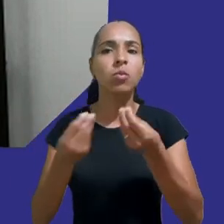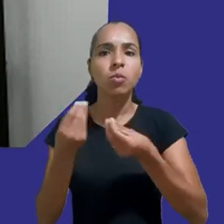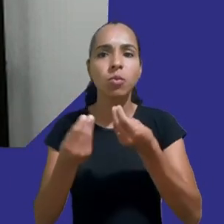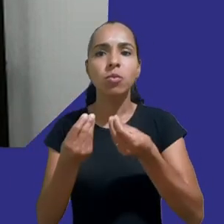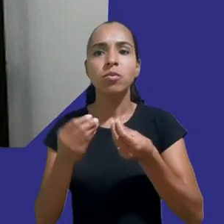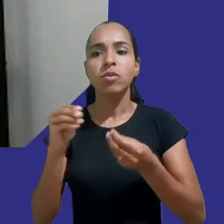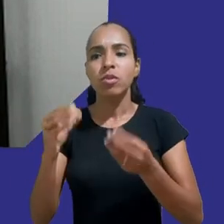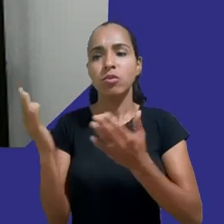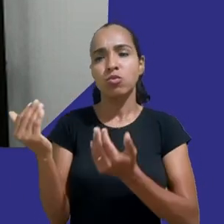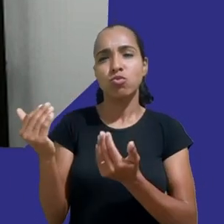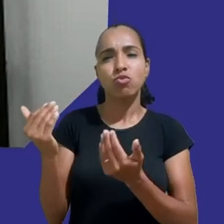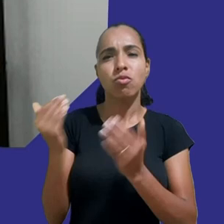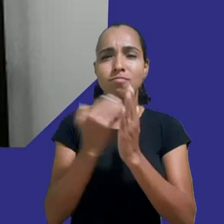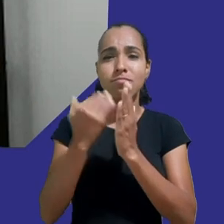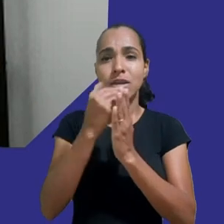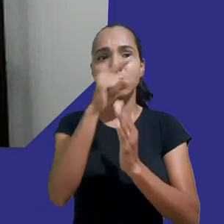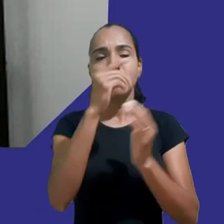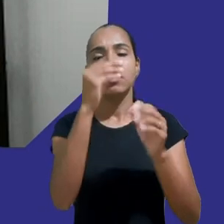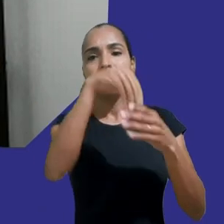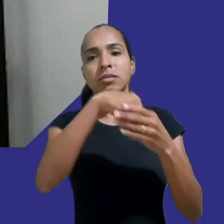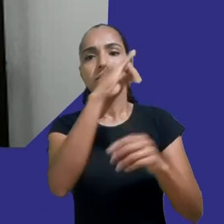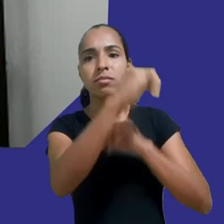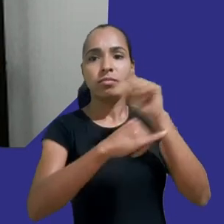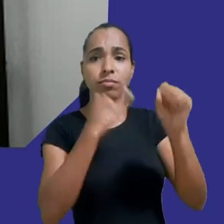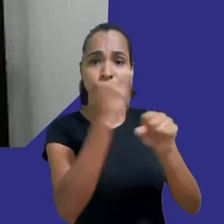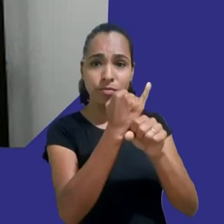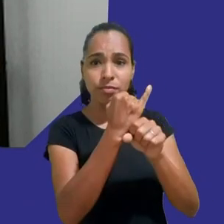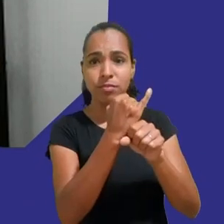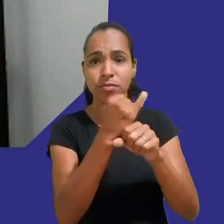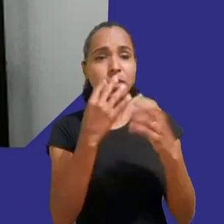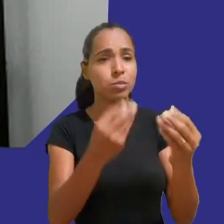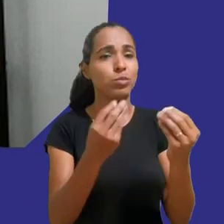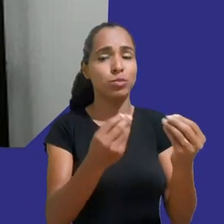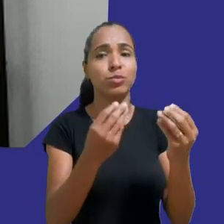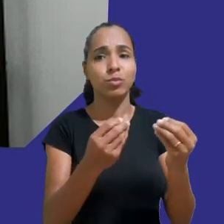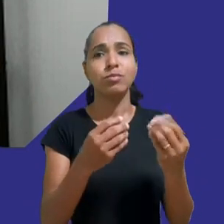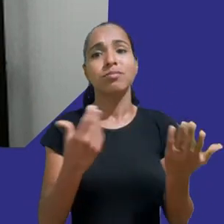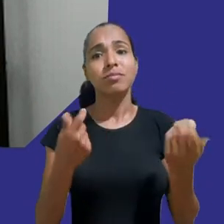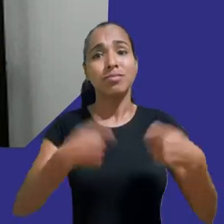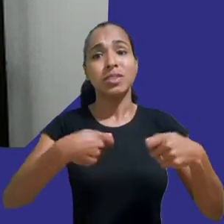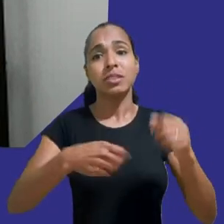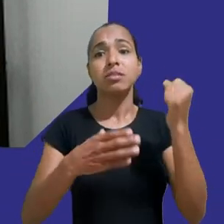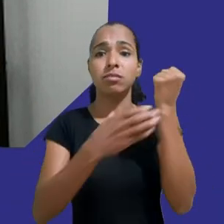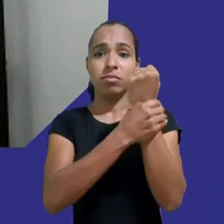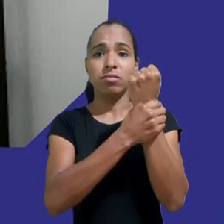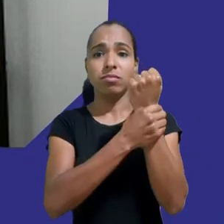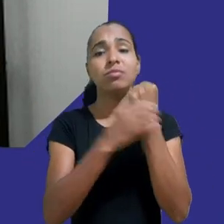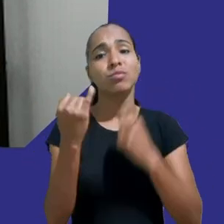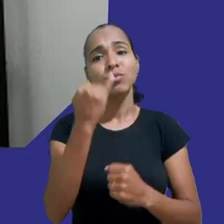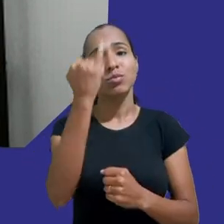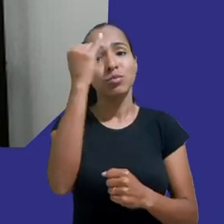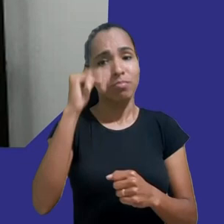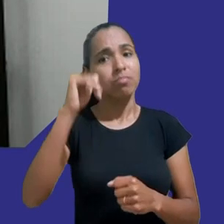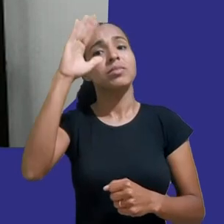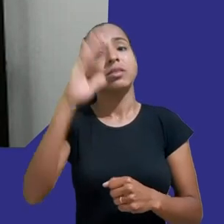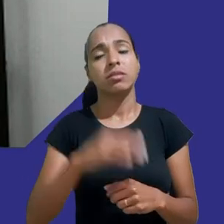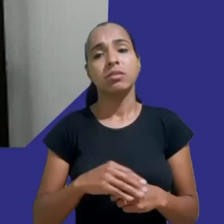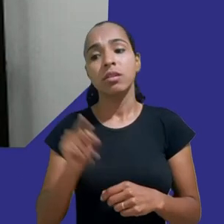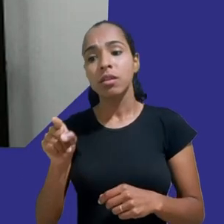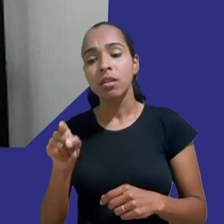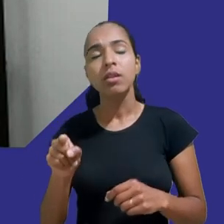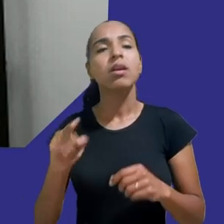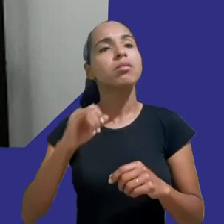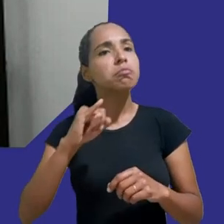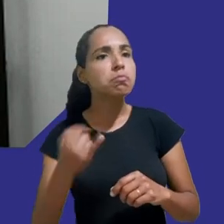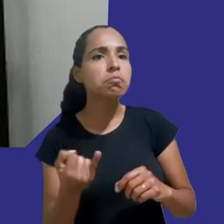isso só reforça o quanto esse ambiente precisa ser seguro para eles de maneira em que eles possam aproveitar as oportunidades ao mesmo